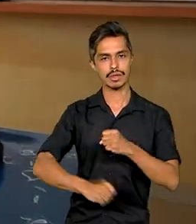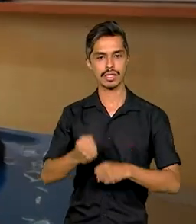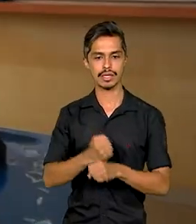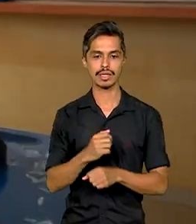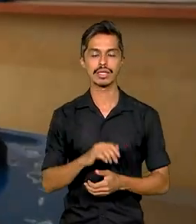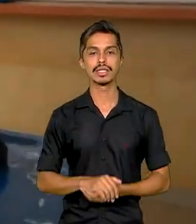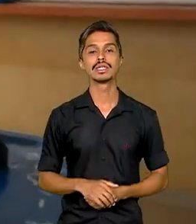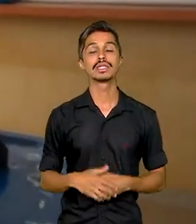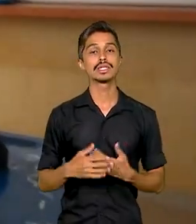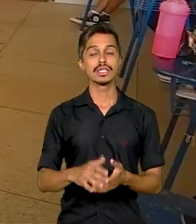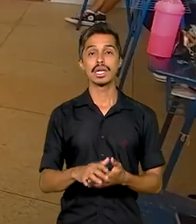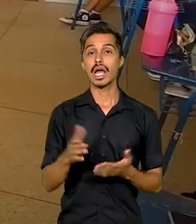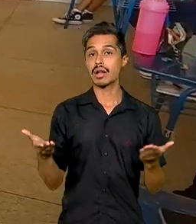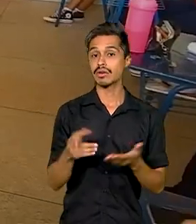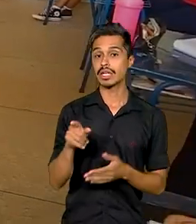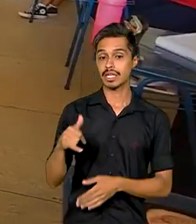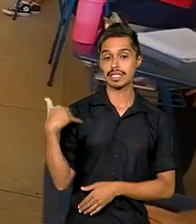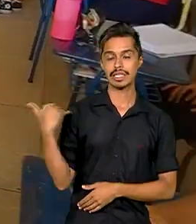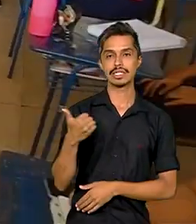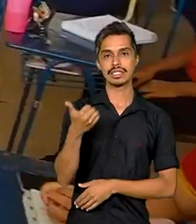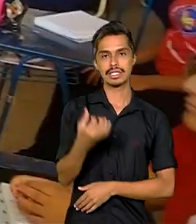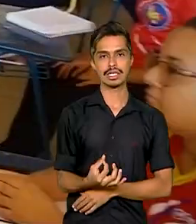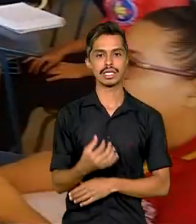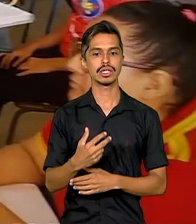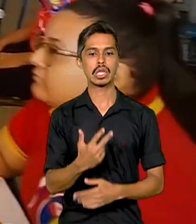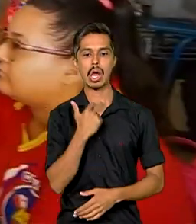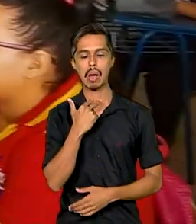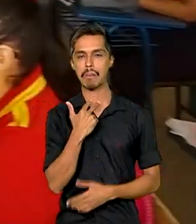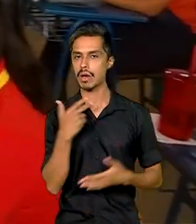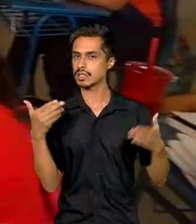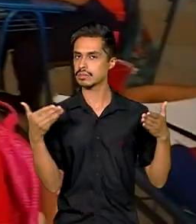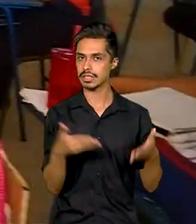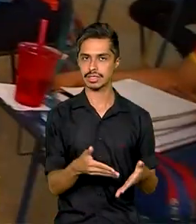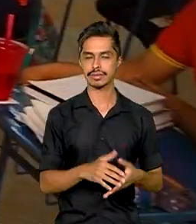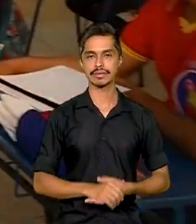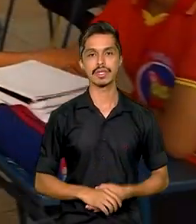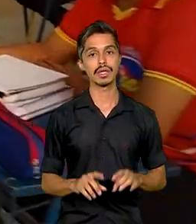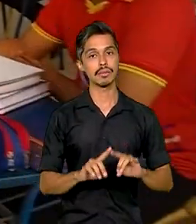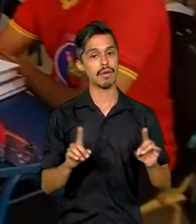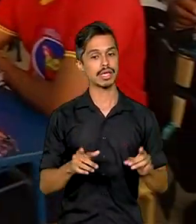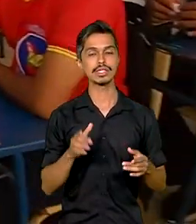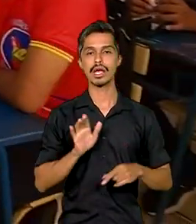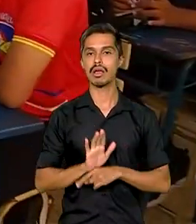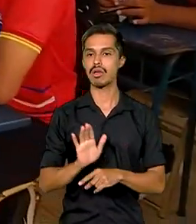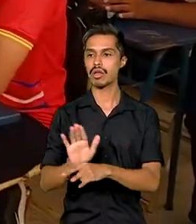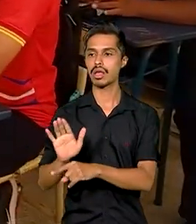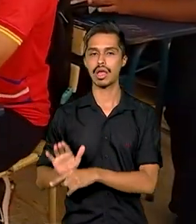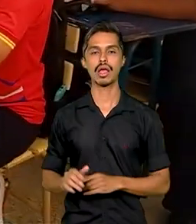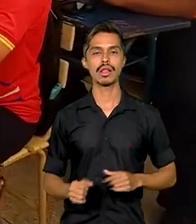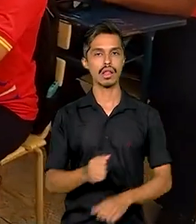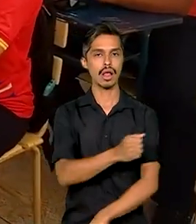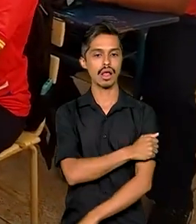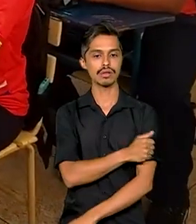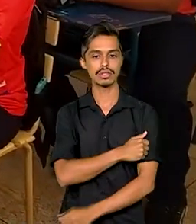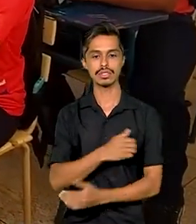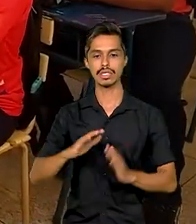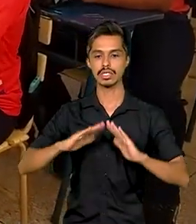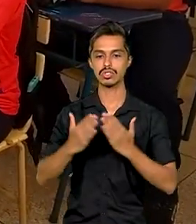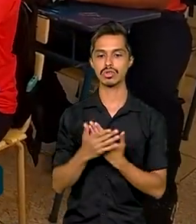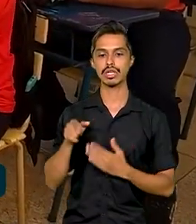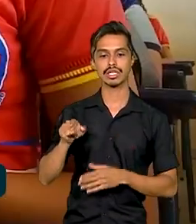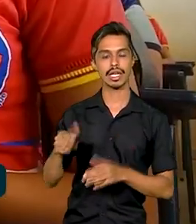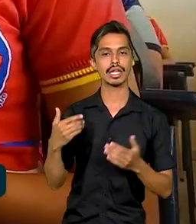Agora, com 16 anos, não pode mais participar, mas está ajudando os alunos da escola onde